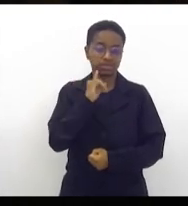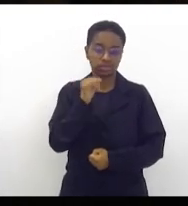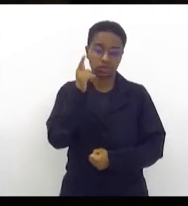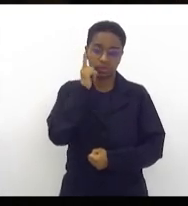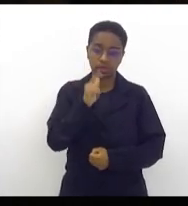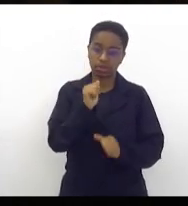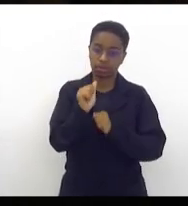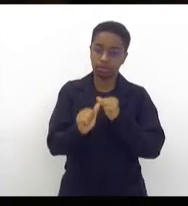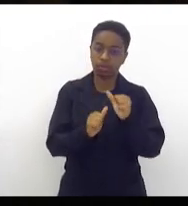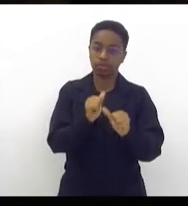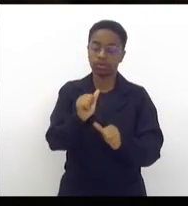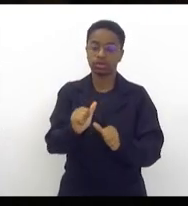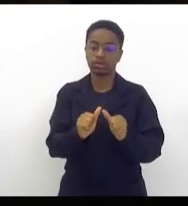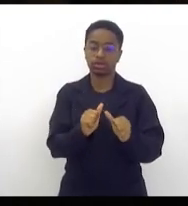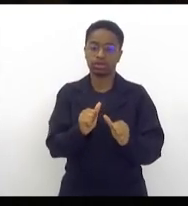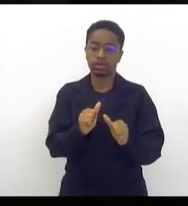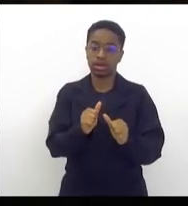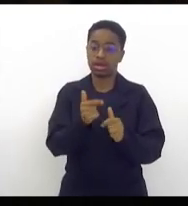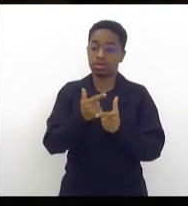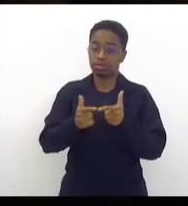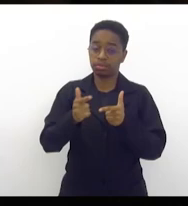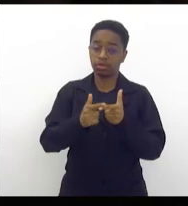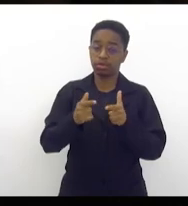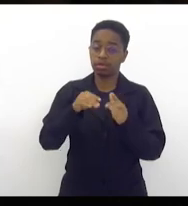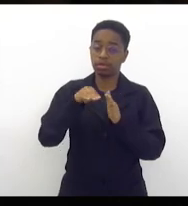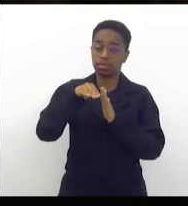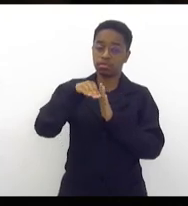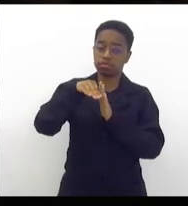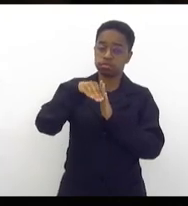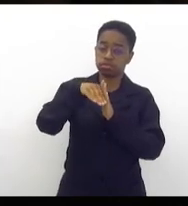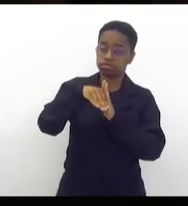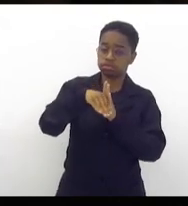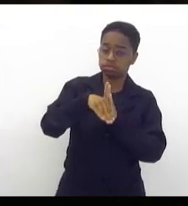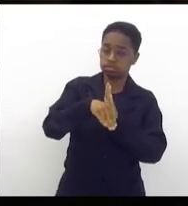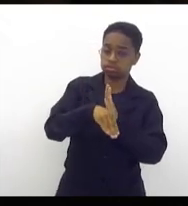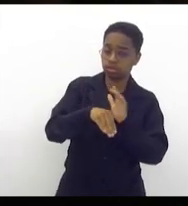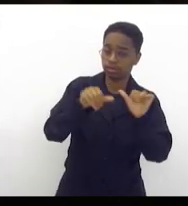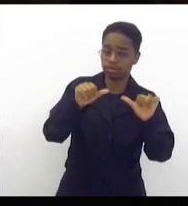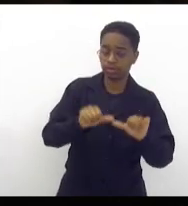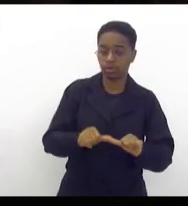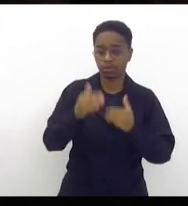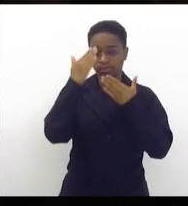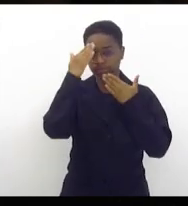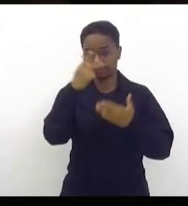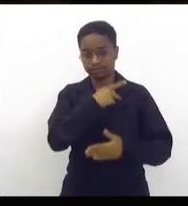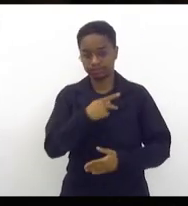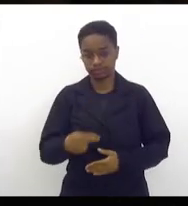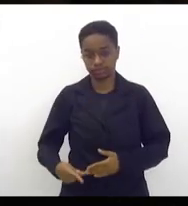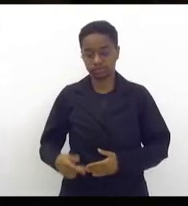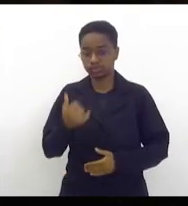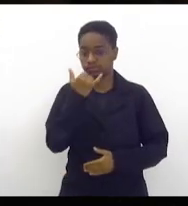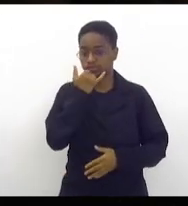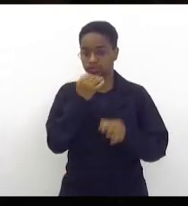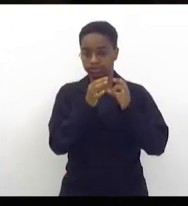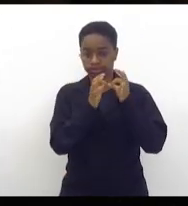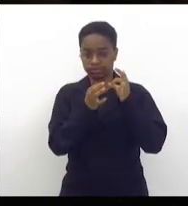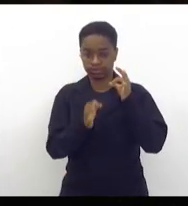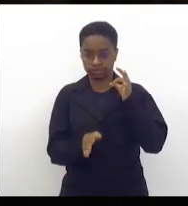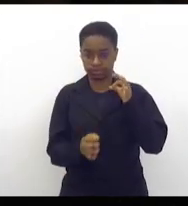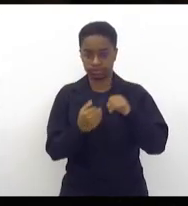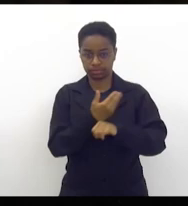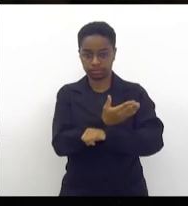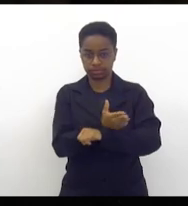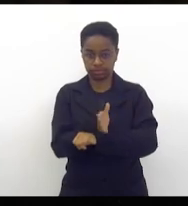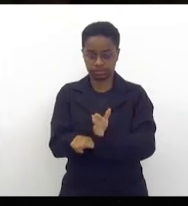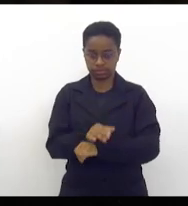esse precipício que cada vez mais se avizinha. Muito obrigado, senhor presidente. Desculpe ter passado um